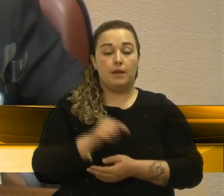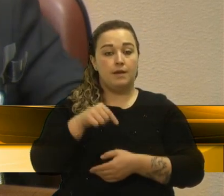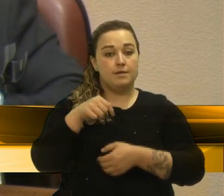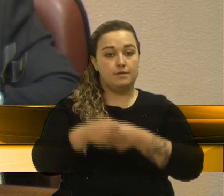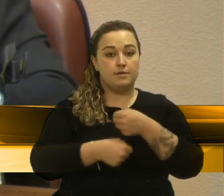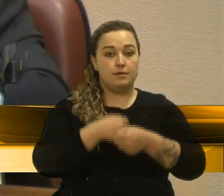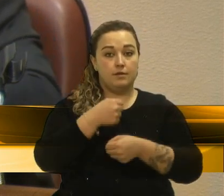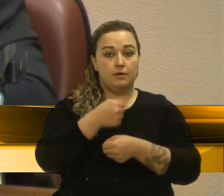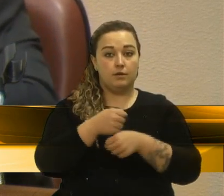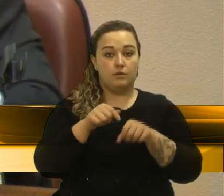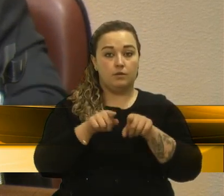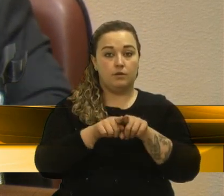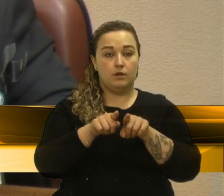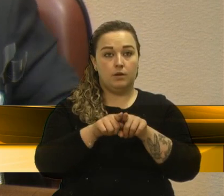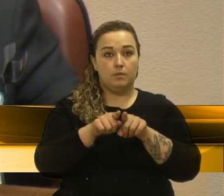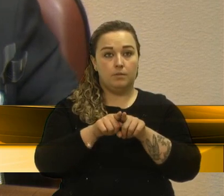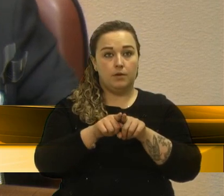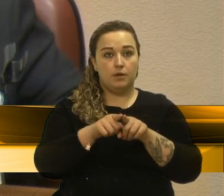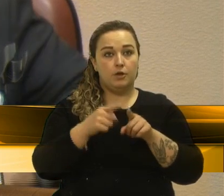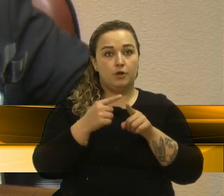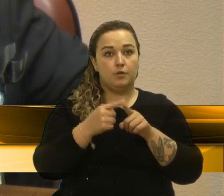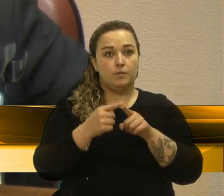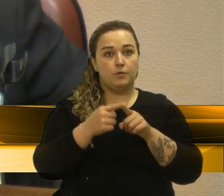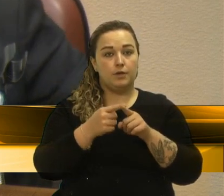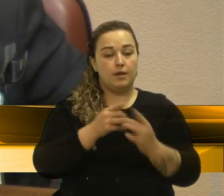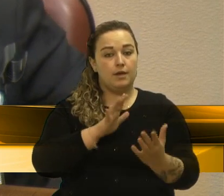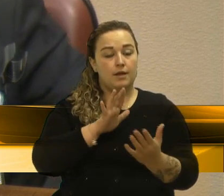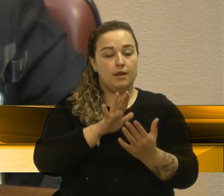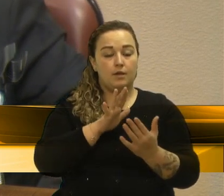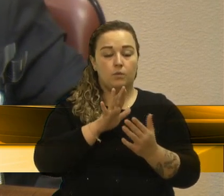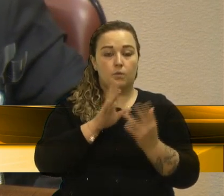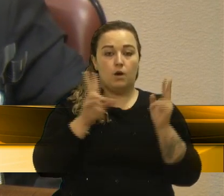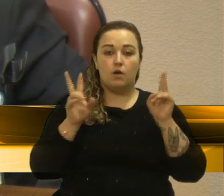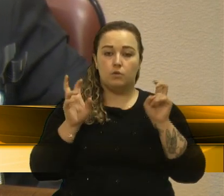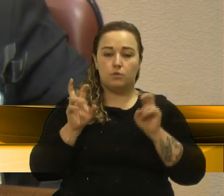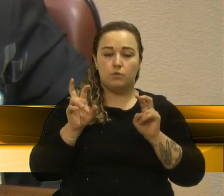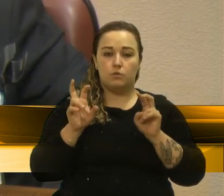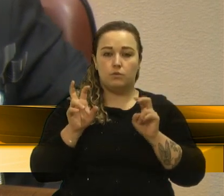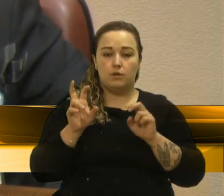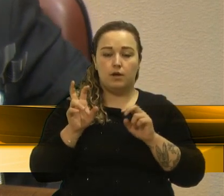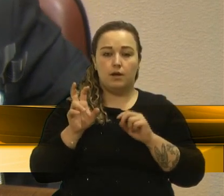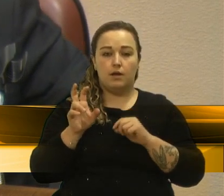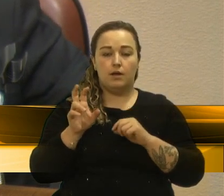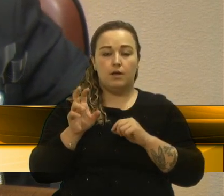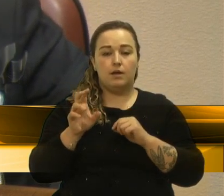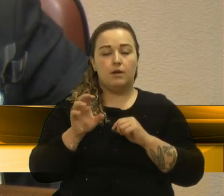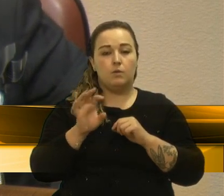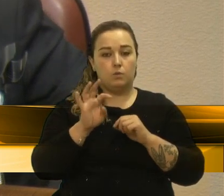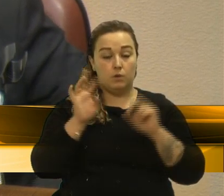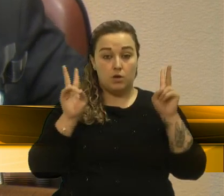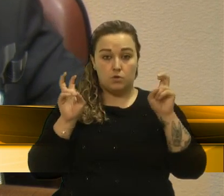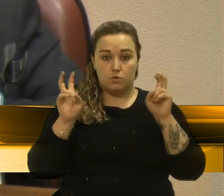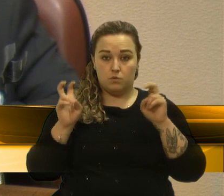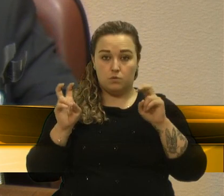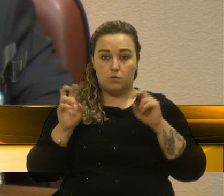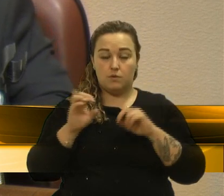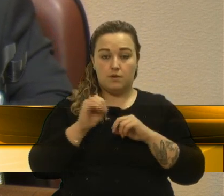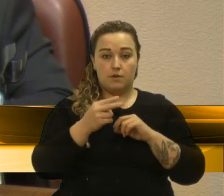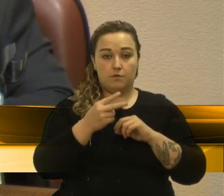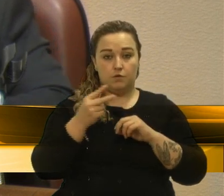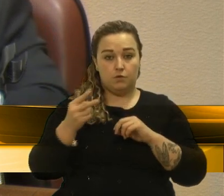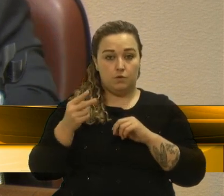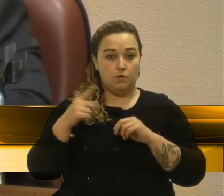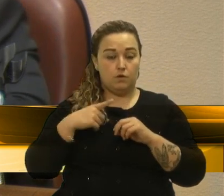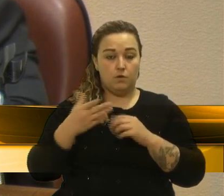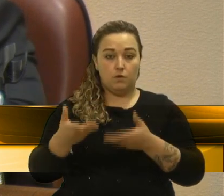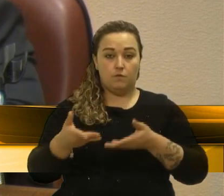por querer enfrentar o tema da 13022, eu convidei todas as pessoas da guarda para